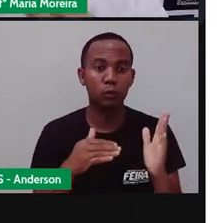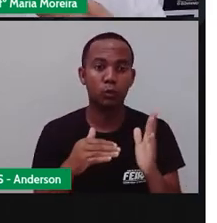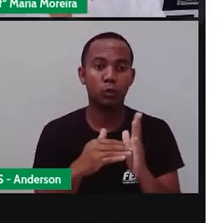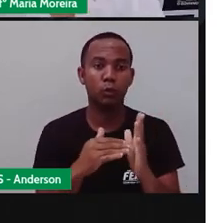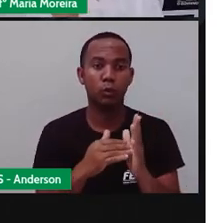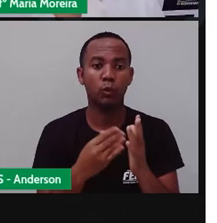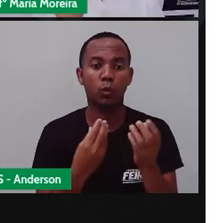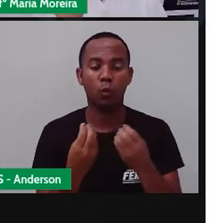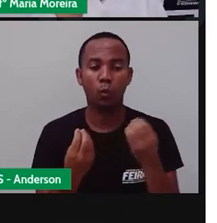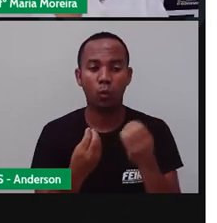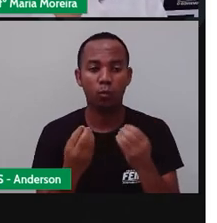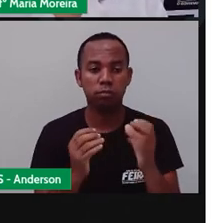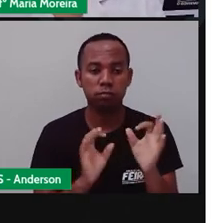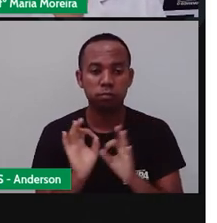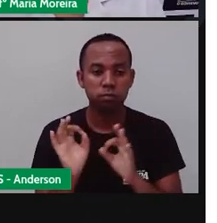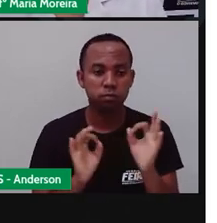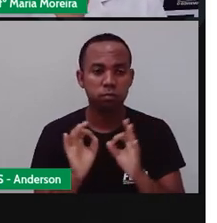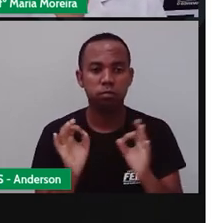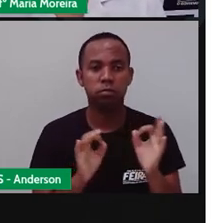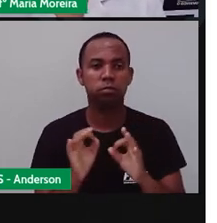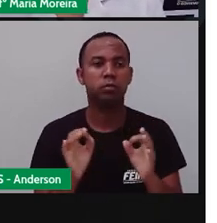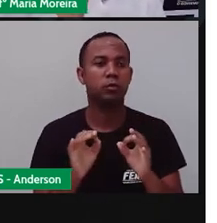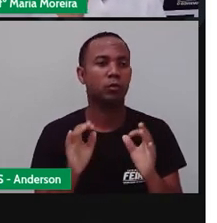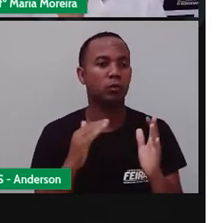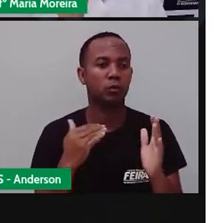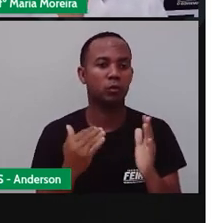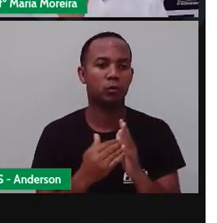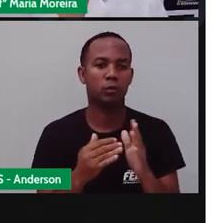como será feita, da identidade e tudo.